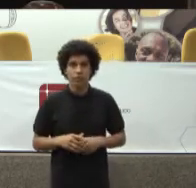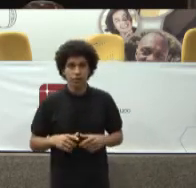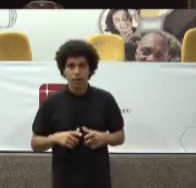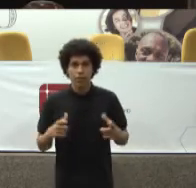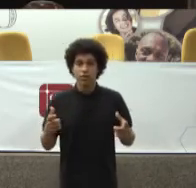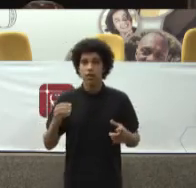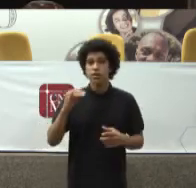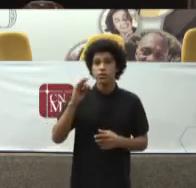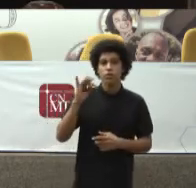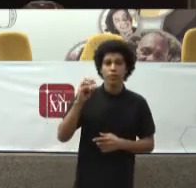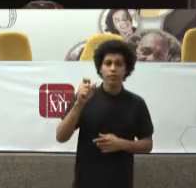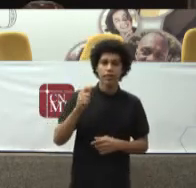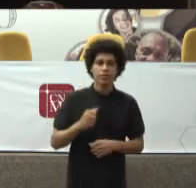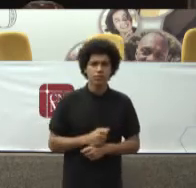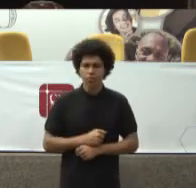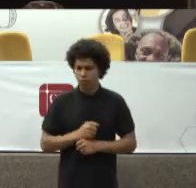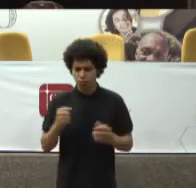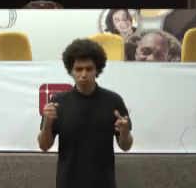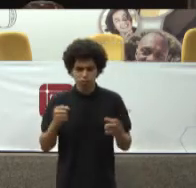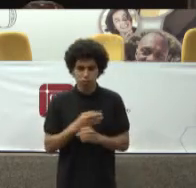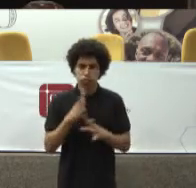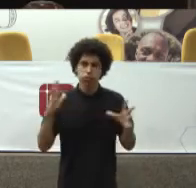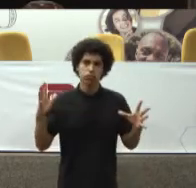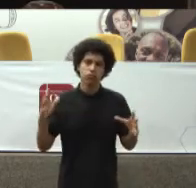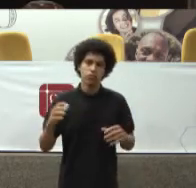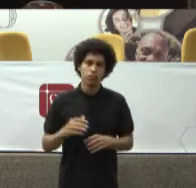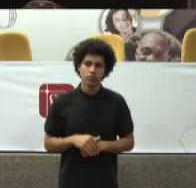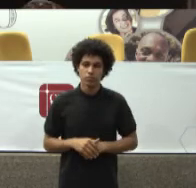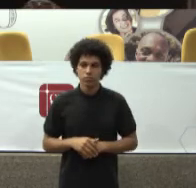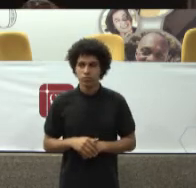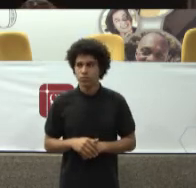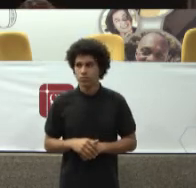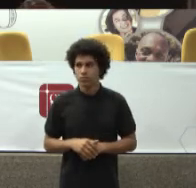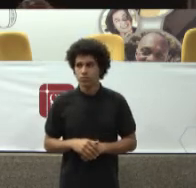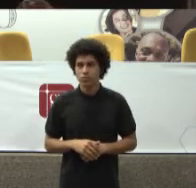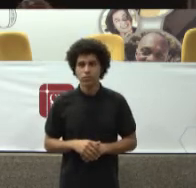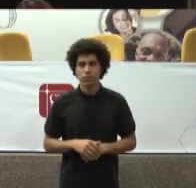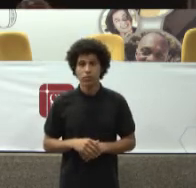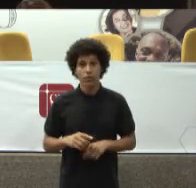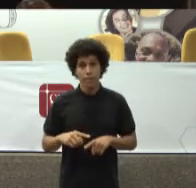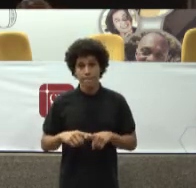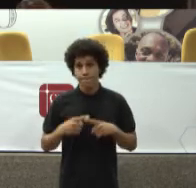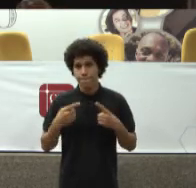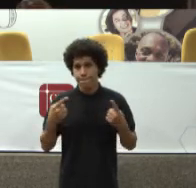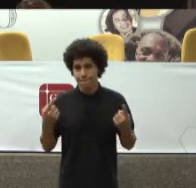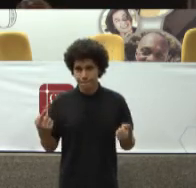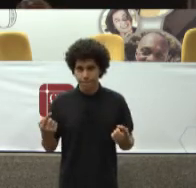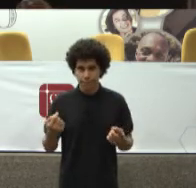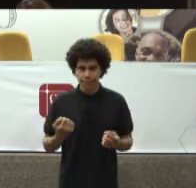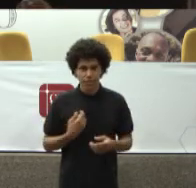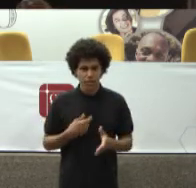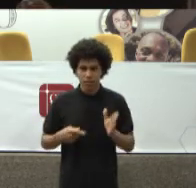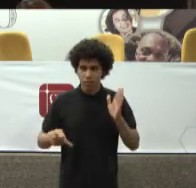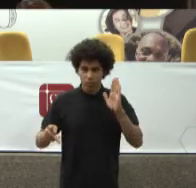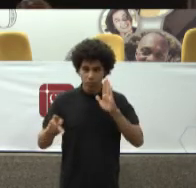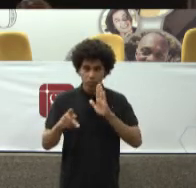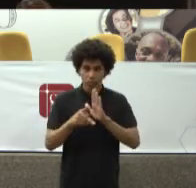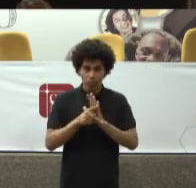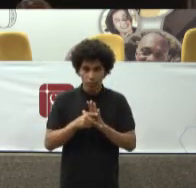estupefação É estupefaciente A alegação No entanto A próprio